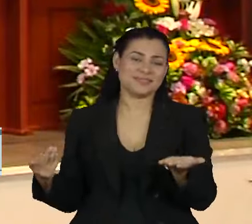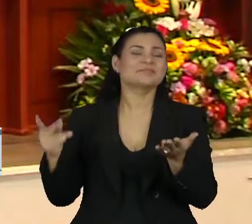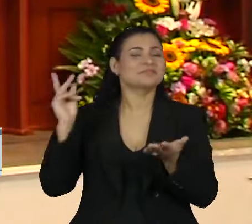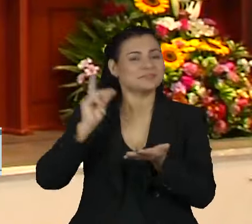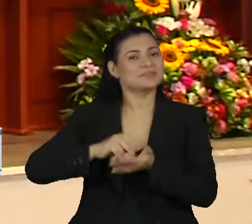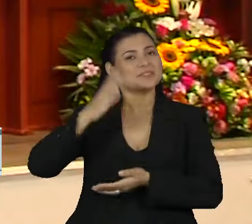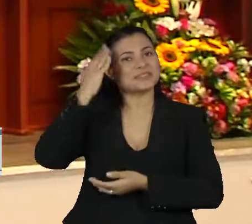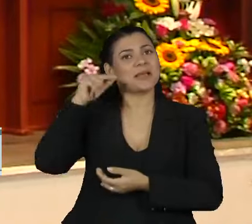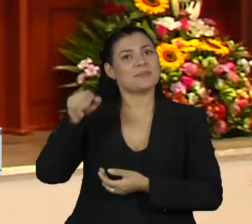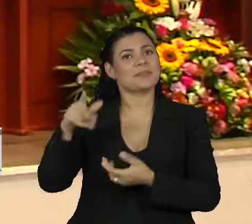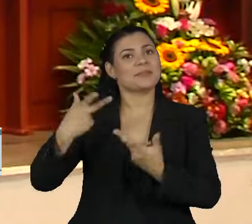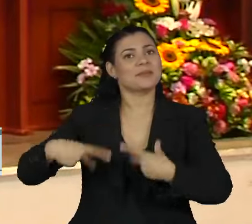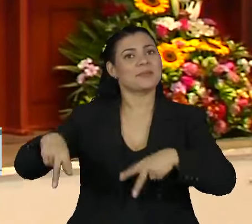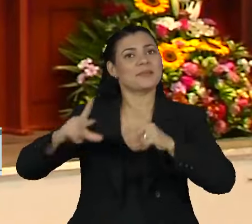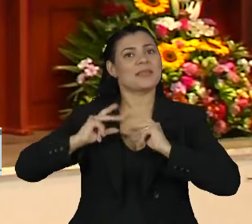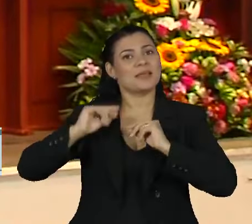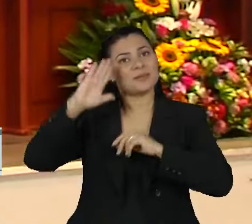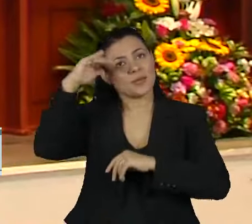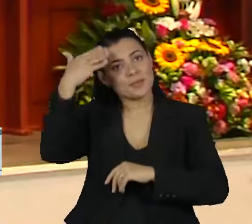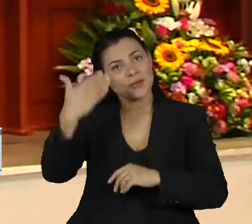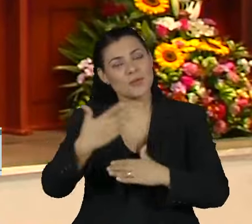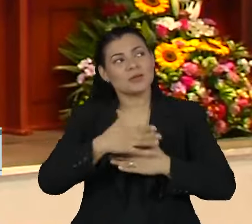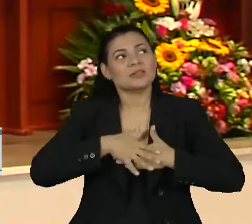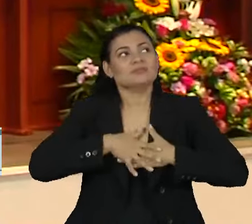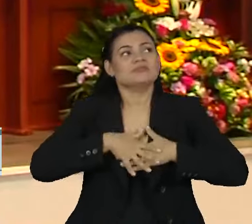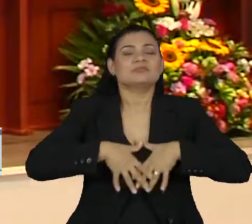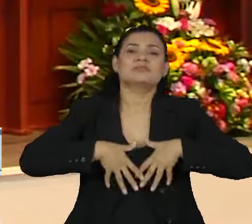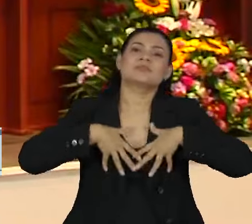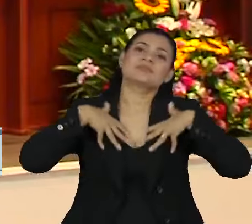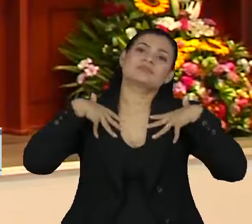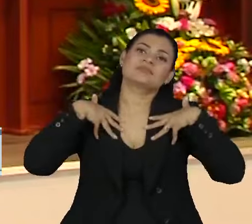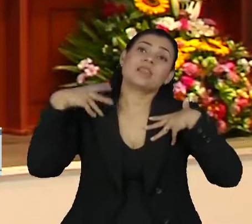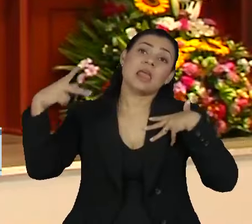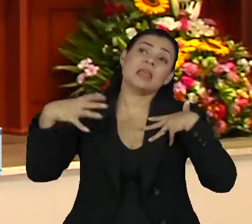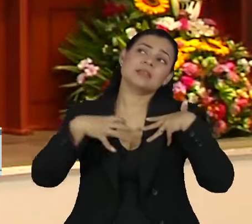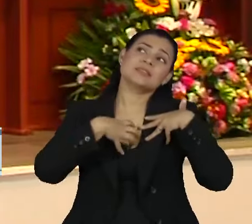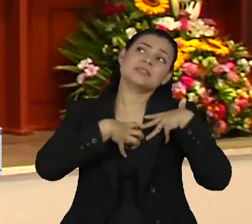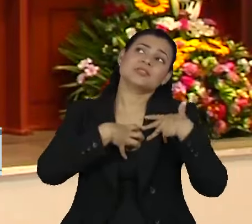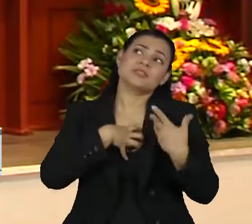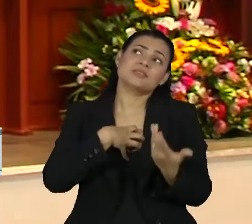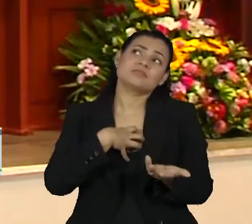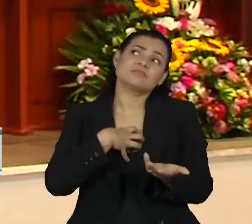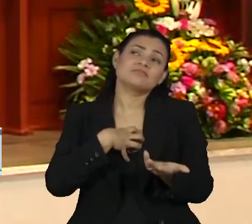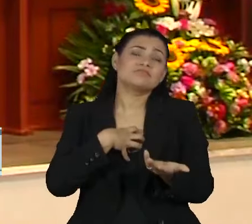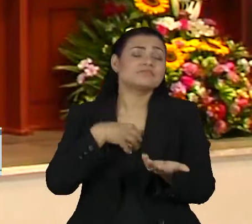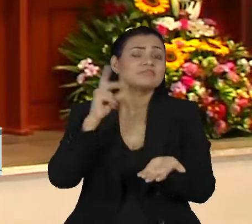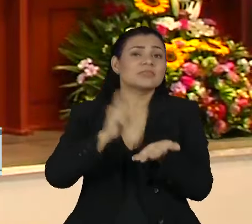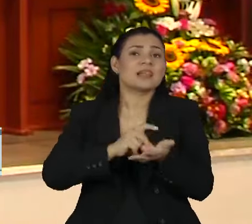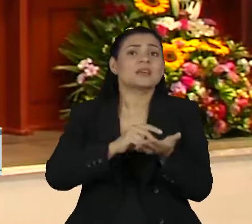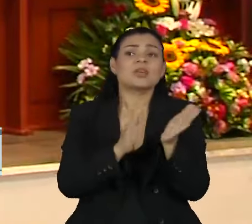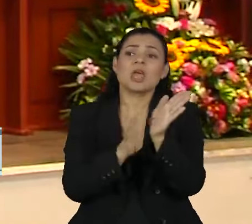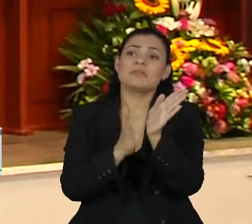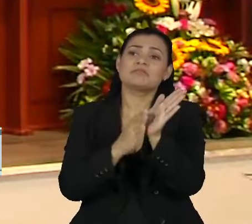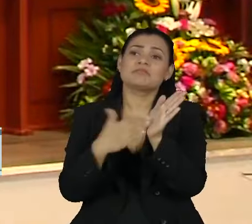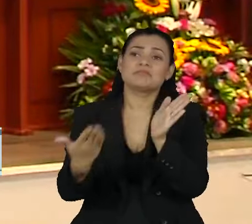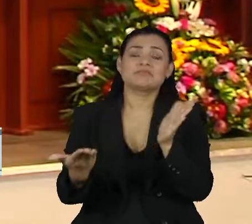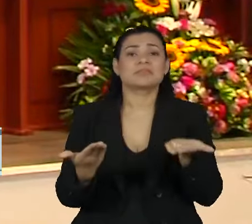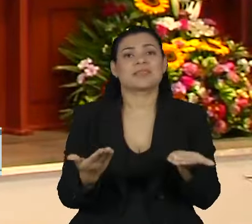honra, né? Eu acho que ele se sentia reconhecido, né? O artista